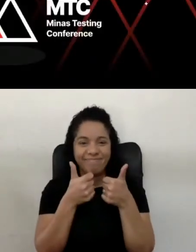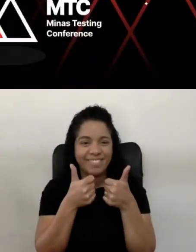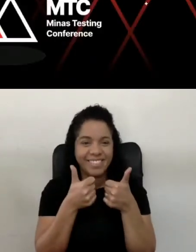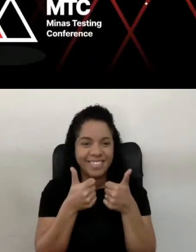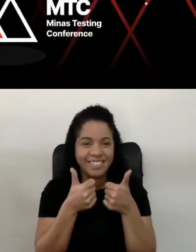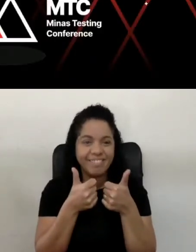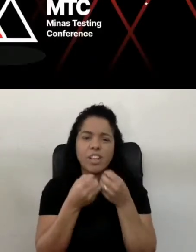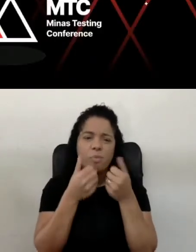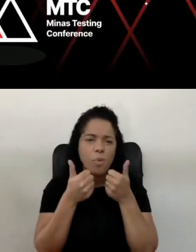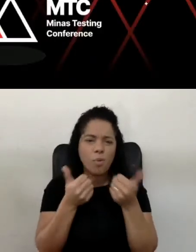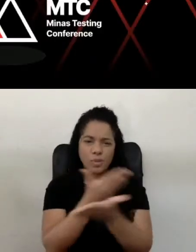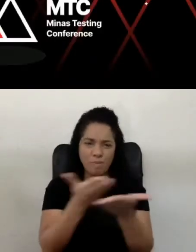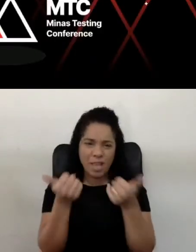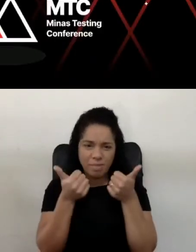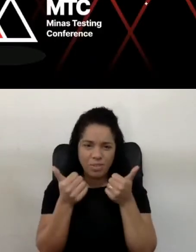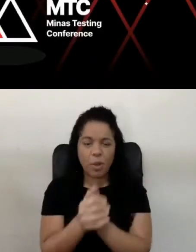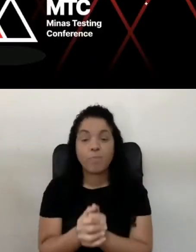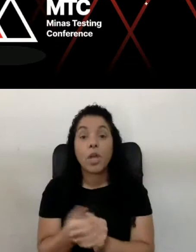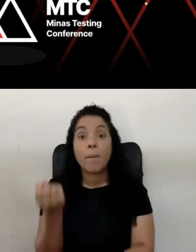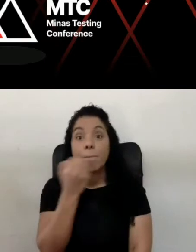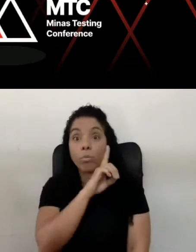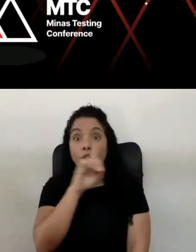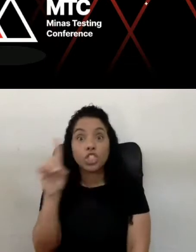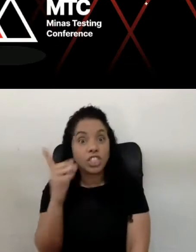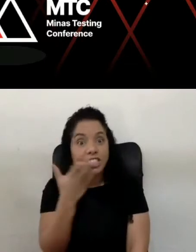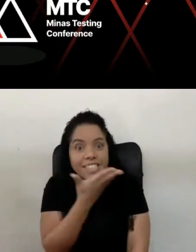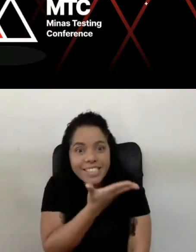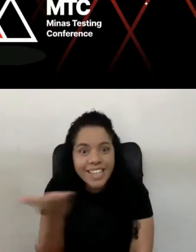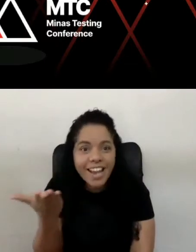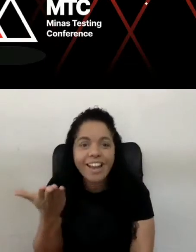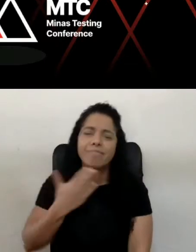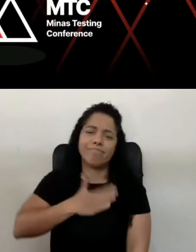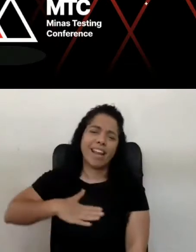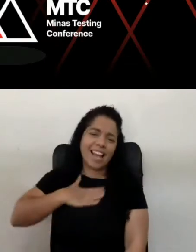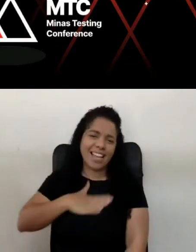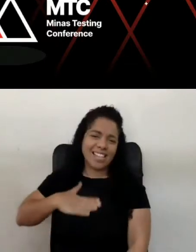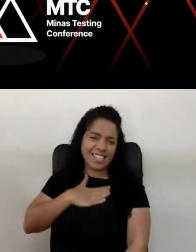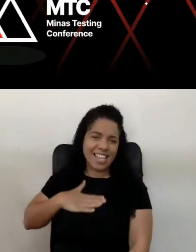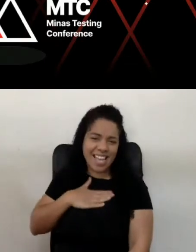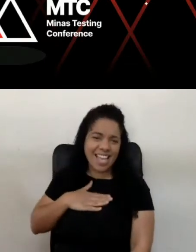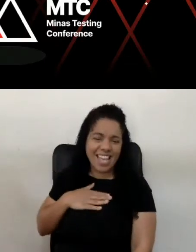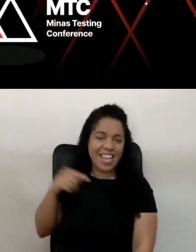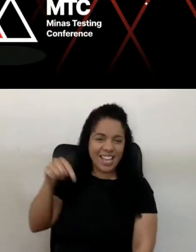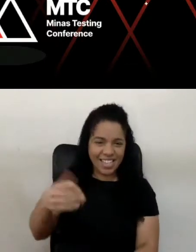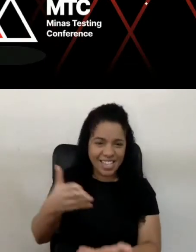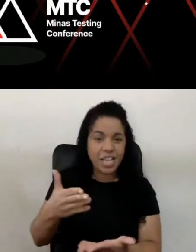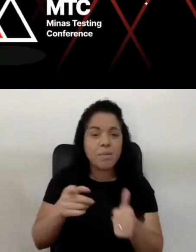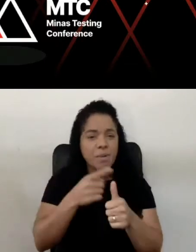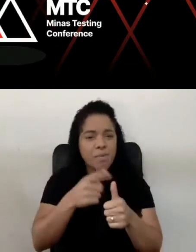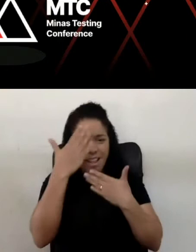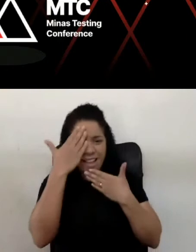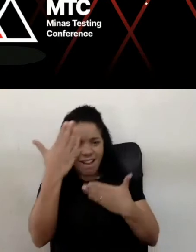Muito bem, pessoal. Bom dia a todos. É um prazer estar aqui. Primeiramente, quero agradecer a organização